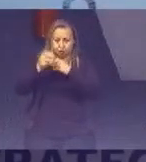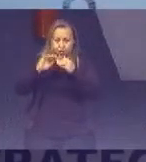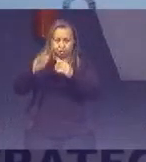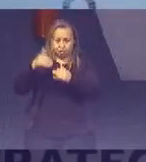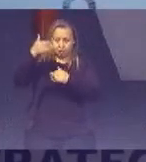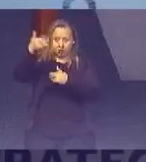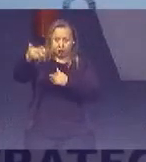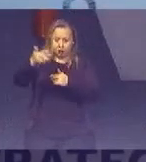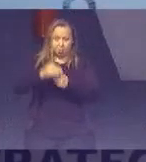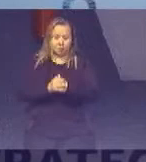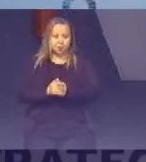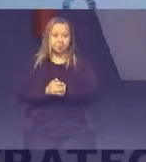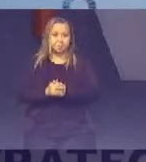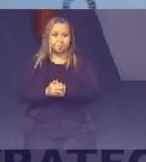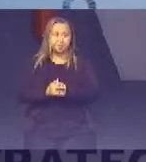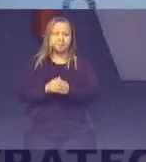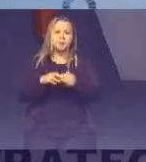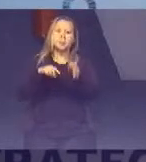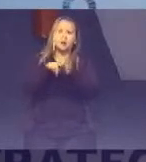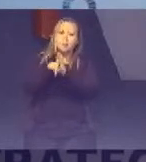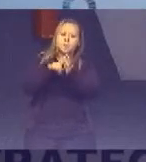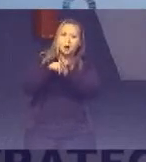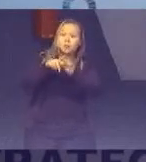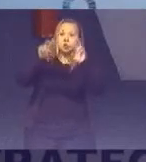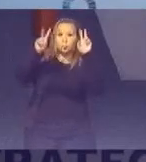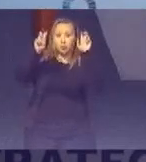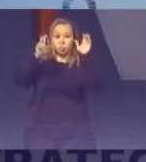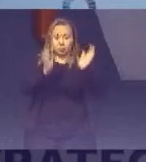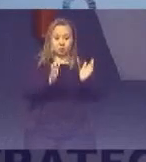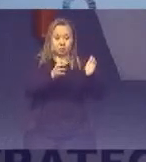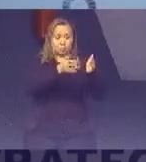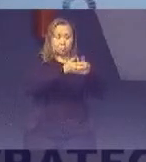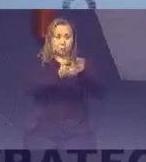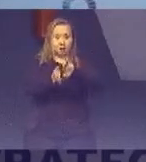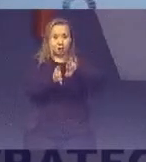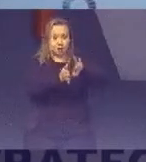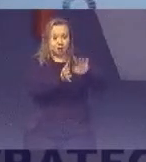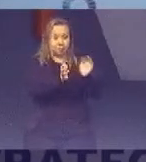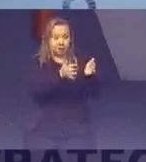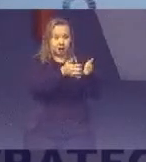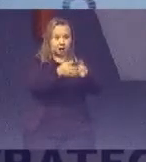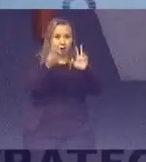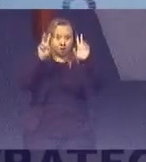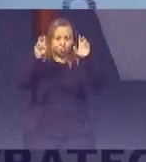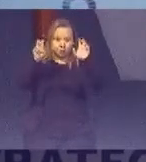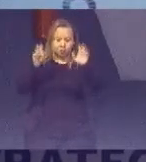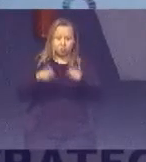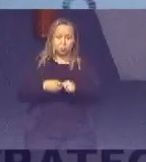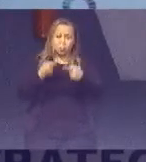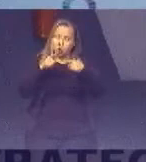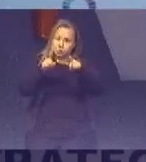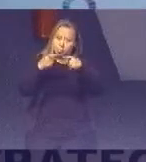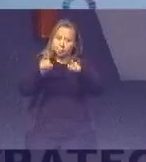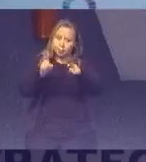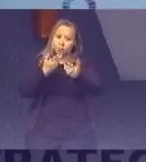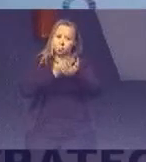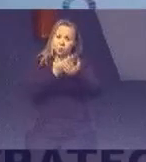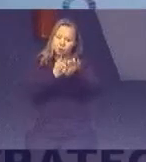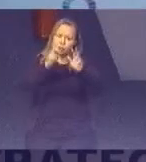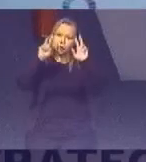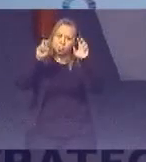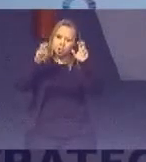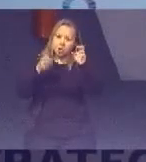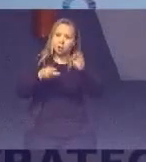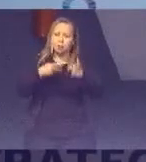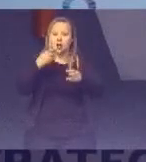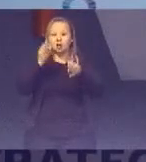consulta Por assuntos É um dos nossos desafios Participar De estudo De caso Sobre judiciário